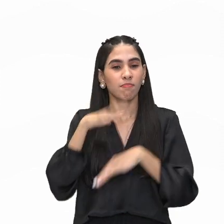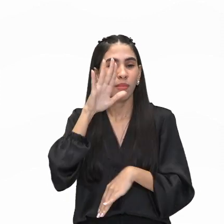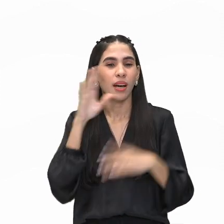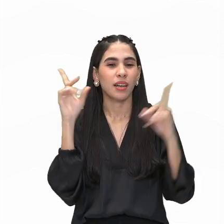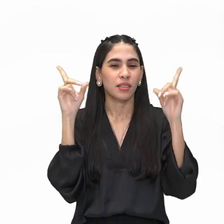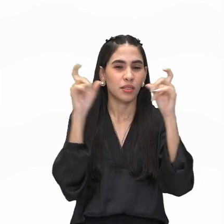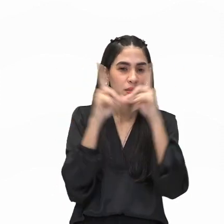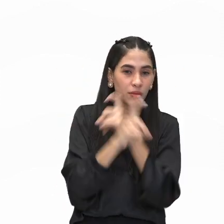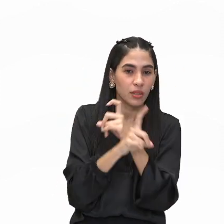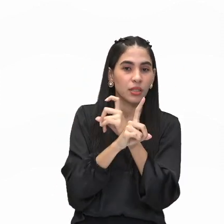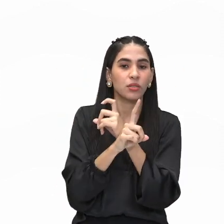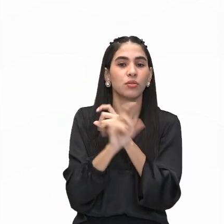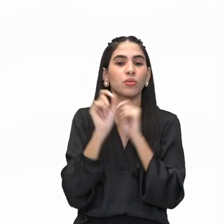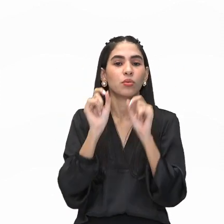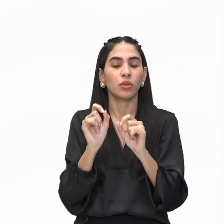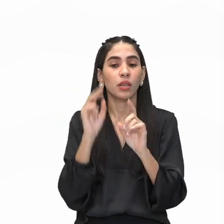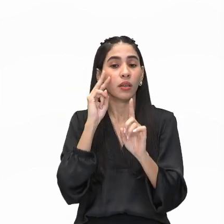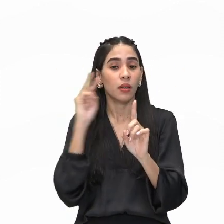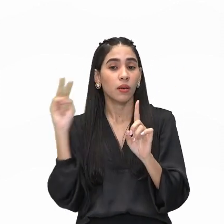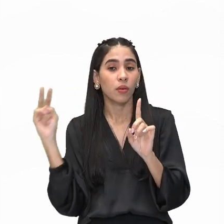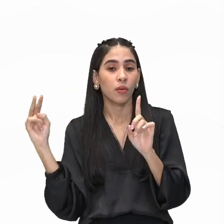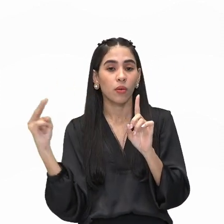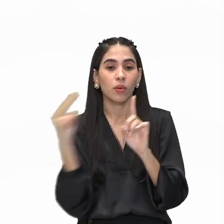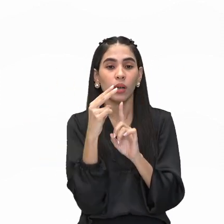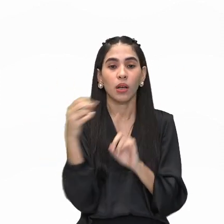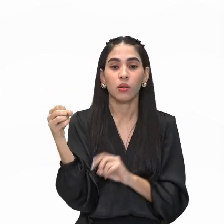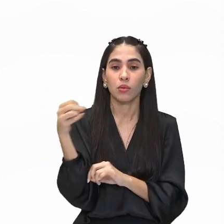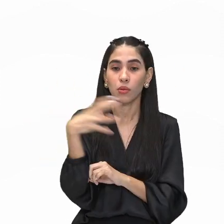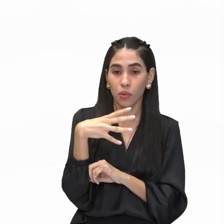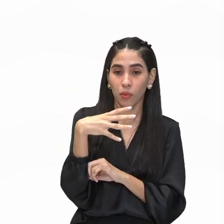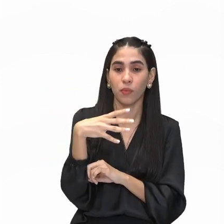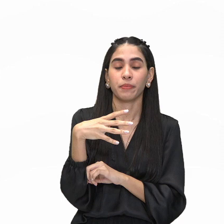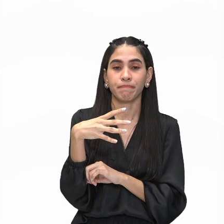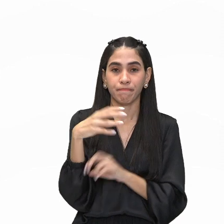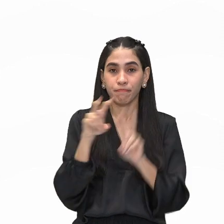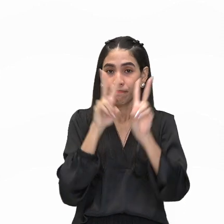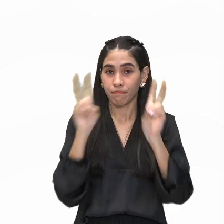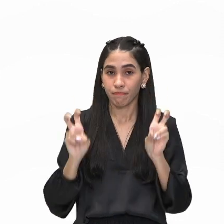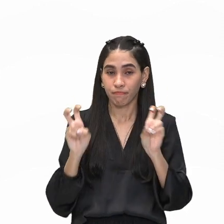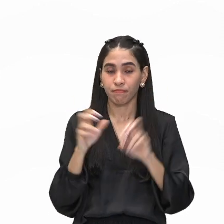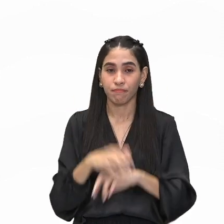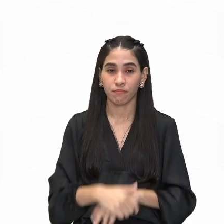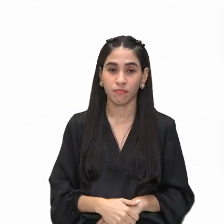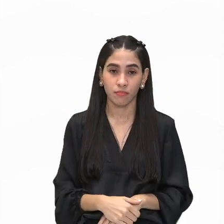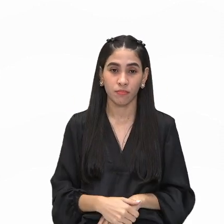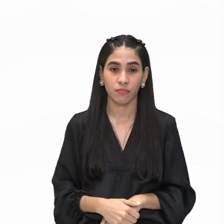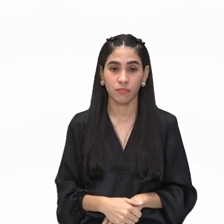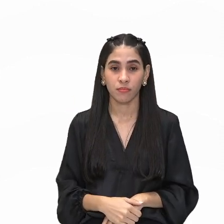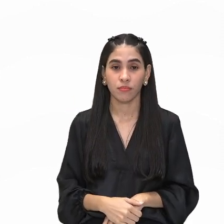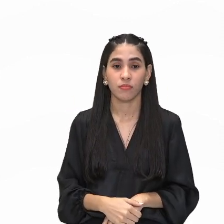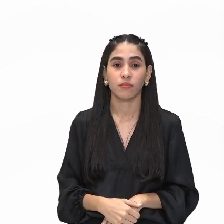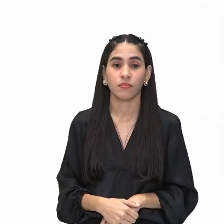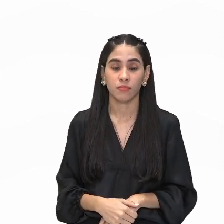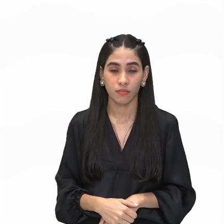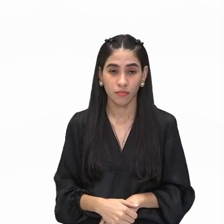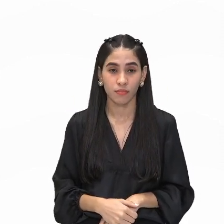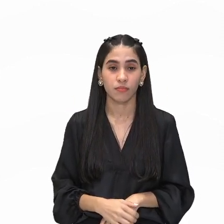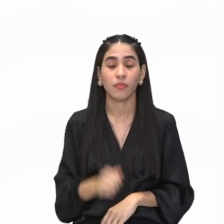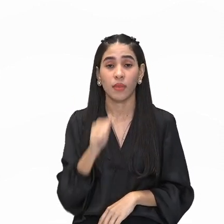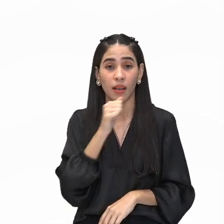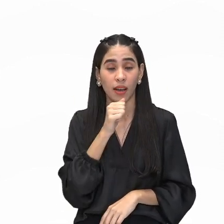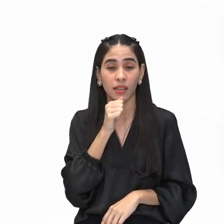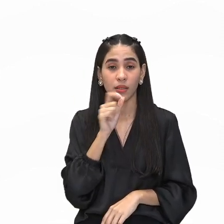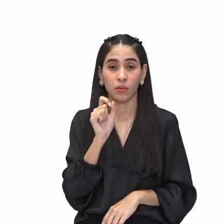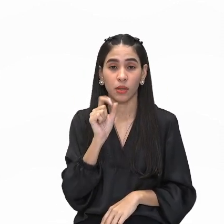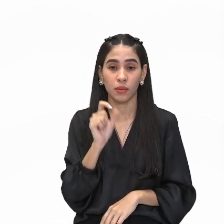desafiadora a missão de lançar o olhar novo sobre alguma questão. Então, ainda assim,